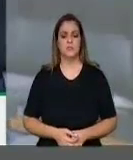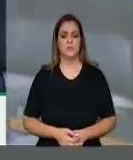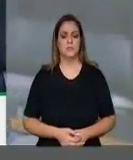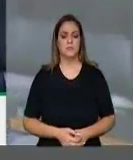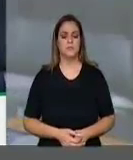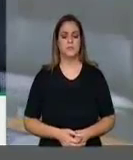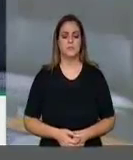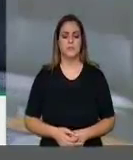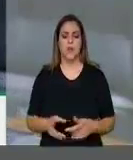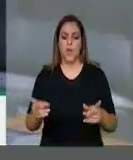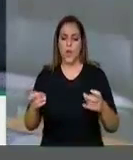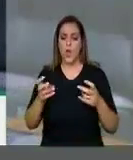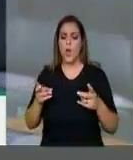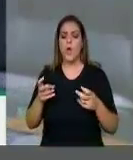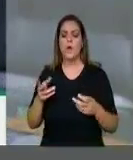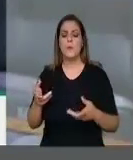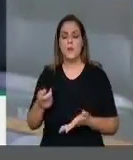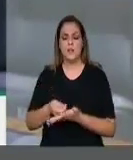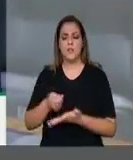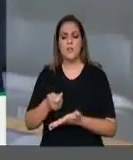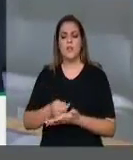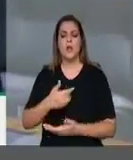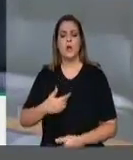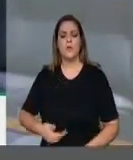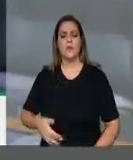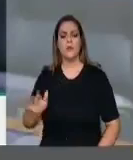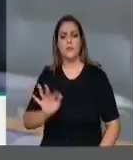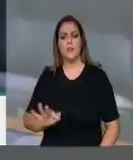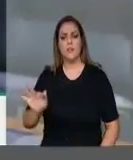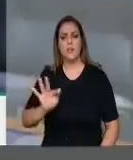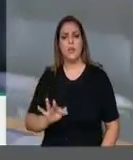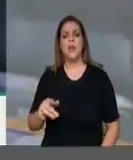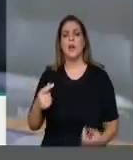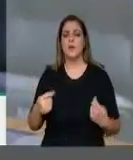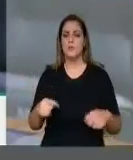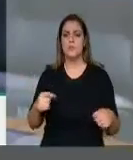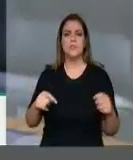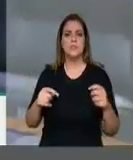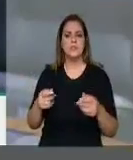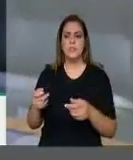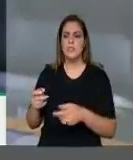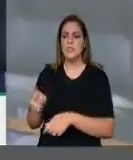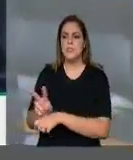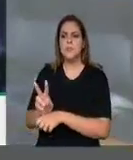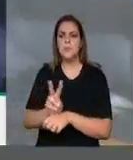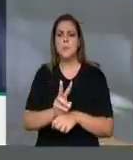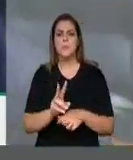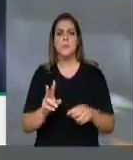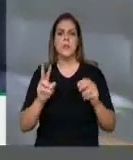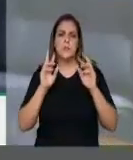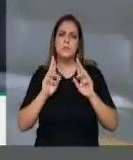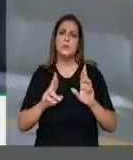federal, que cumpra a lei da não cobrança do eixo suspenso, como aprovamos nessa casa. Faço a palavra agora ao deputado.